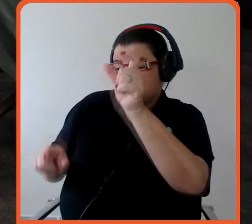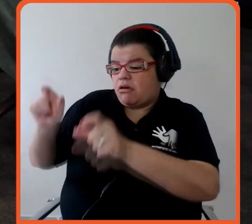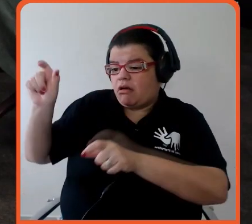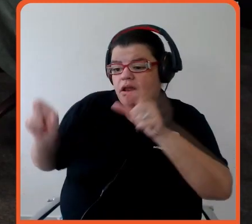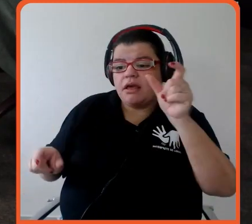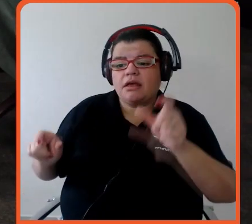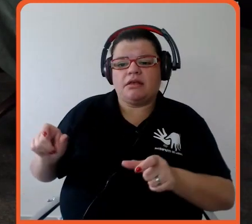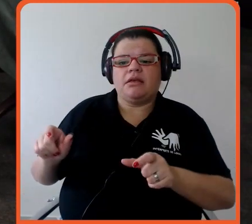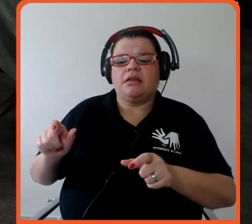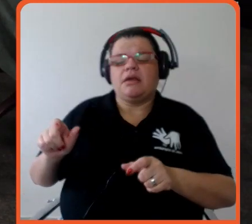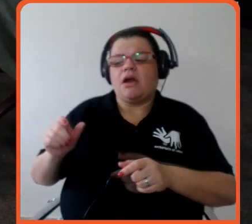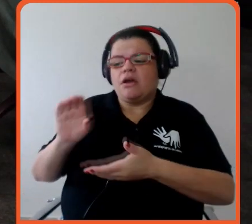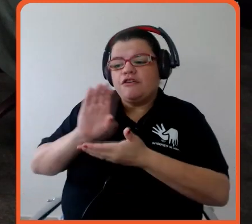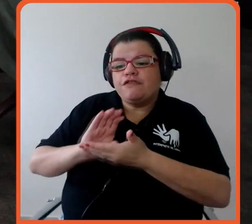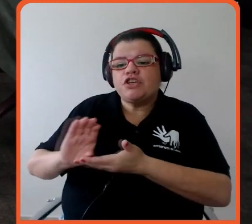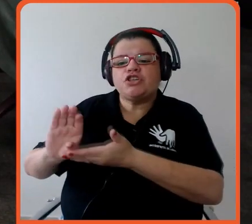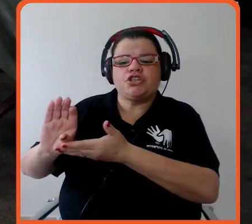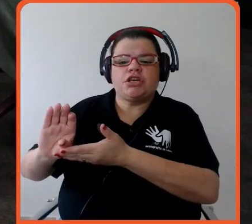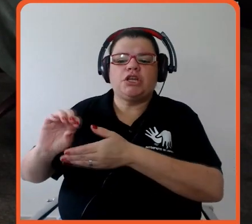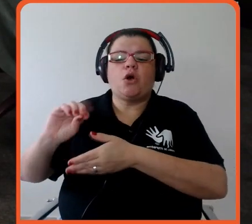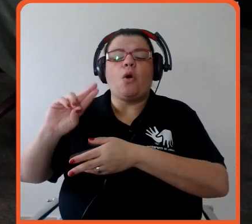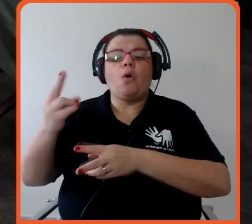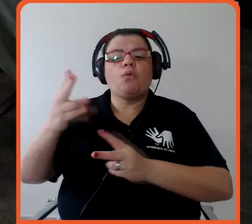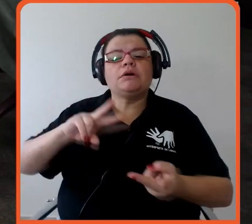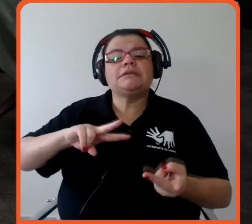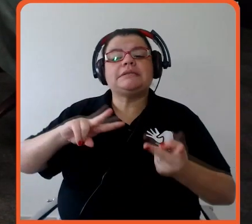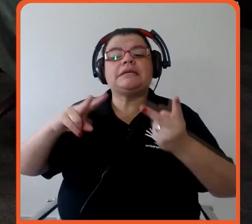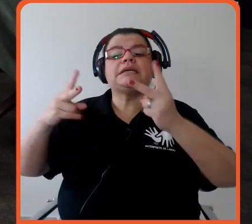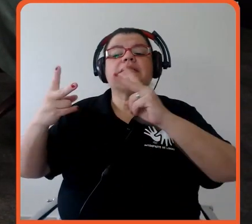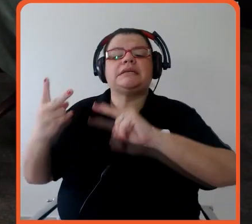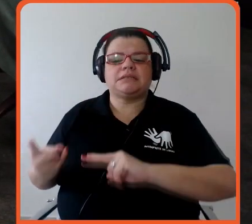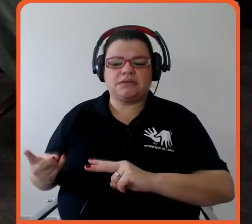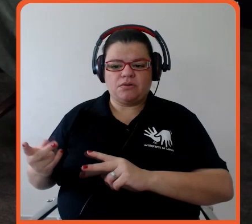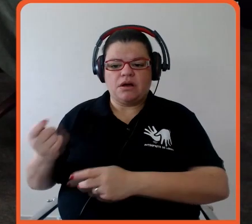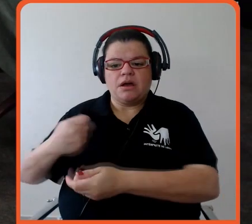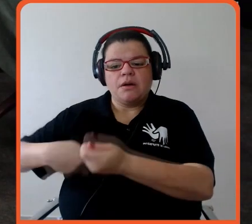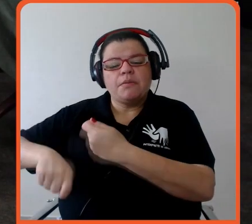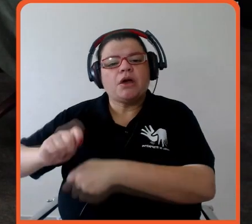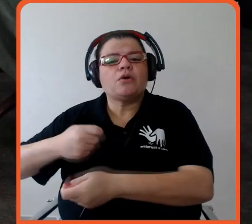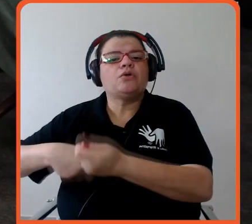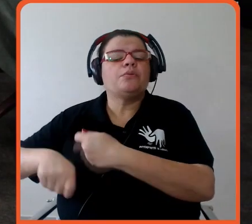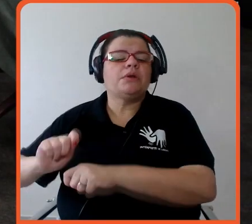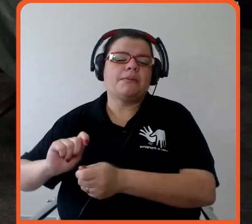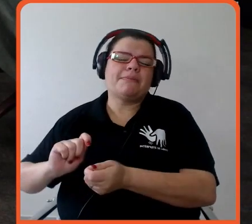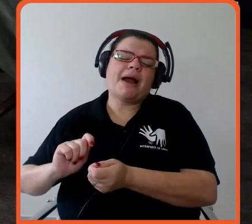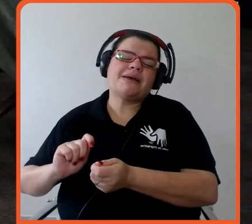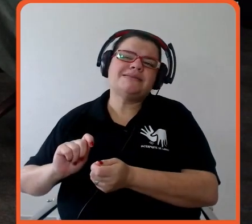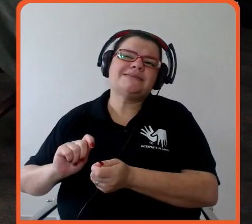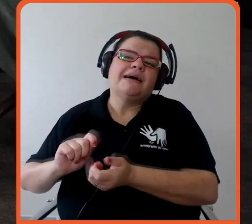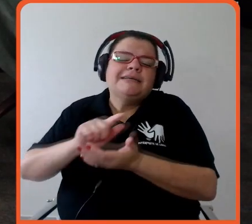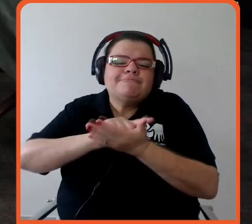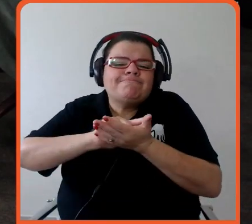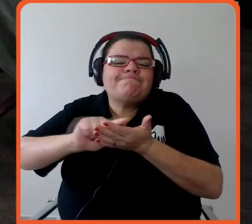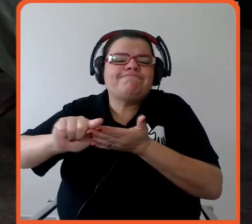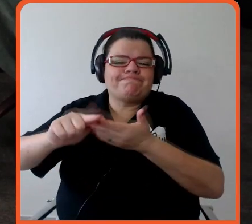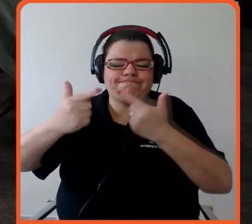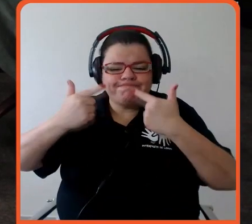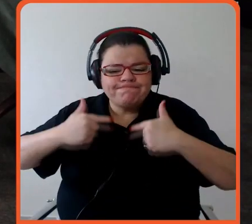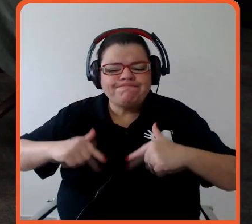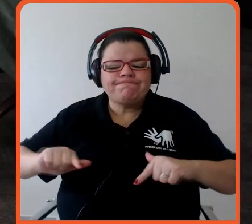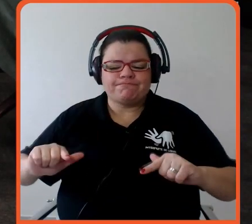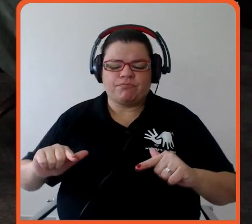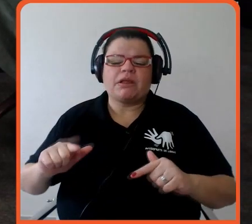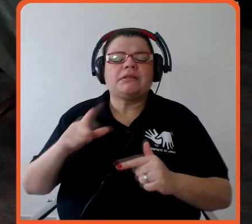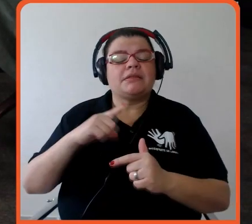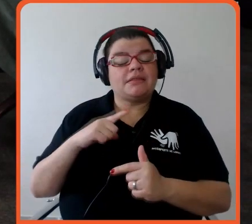investirem ou fazerem a transição, né, para uma economia mais limpa. E aí, assim, a gente tem empresas e clientes